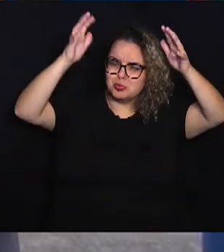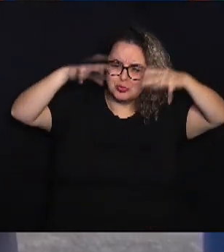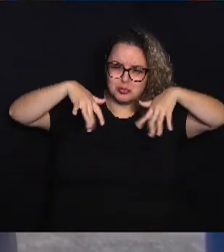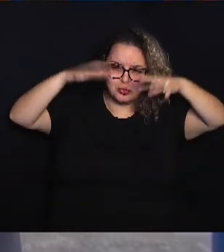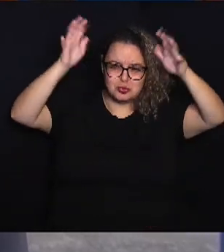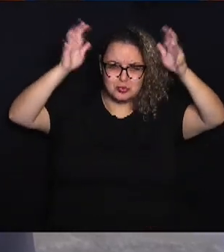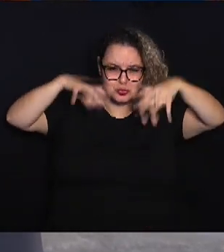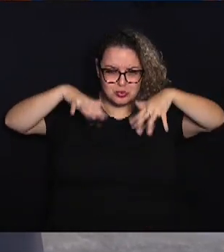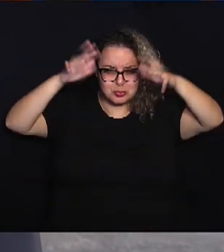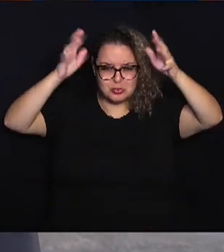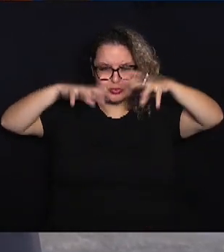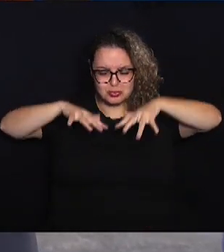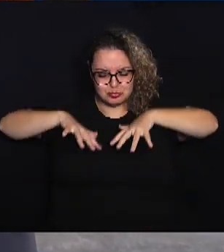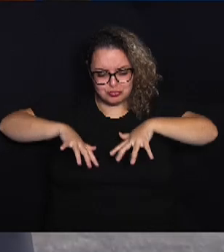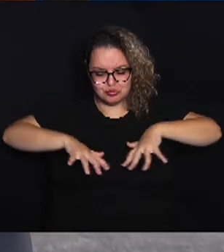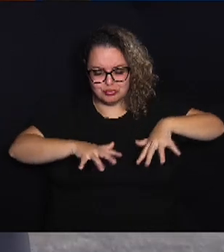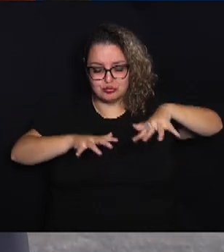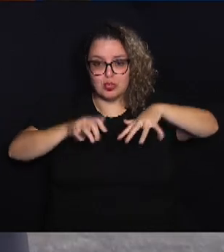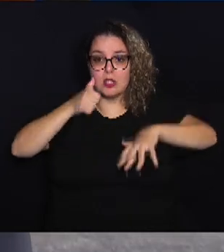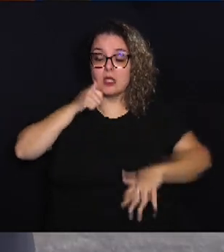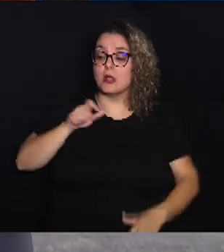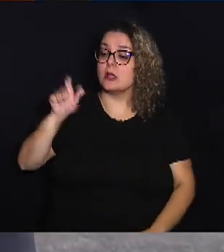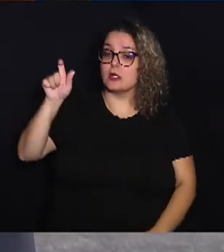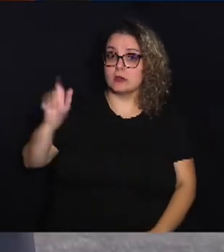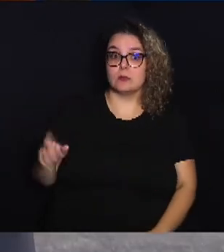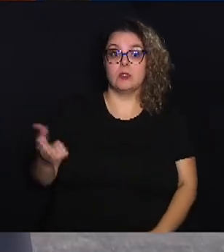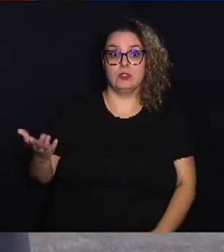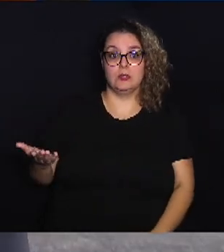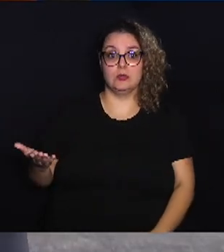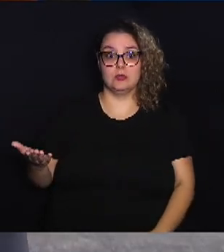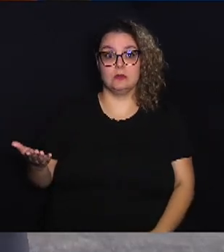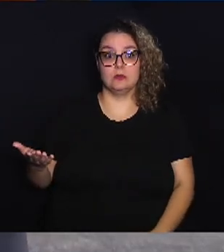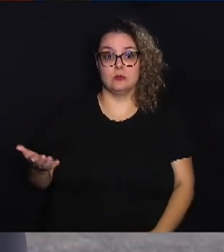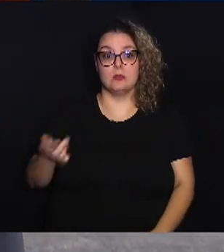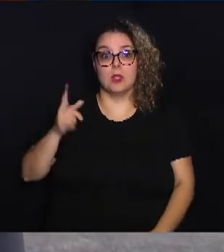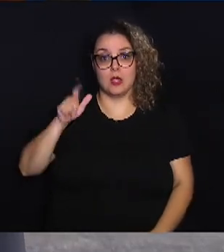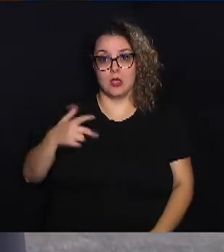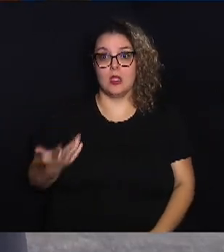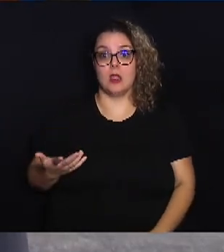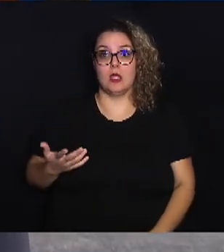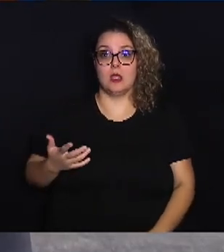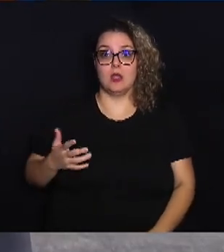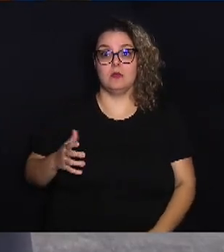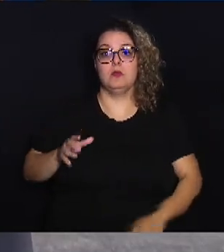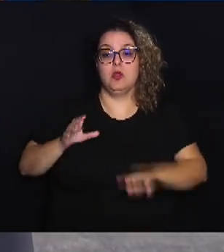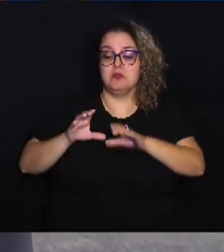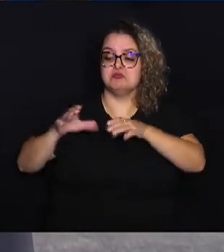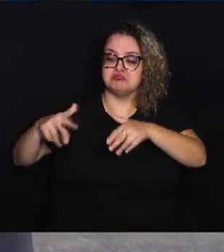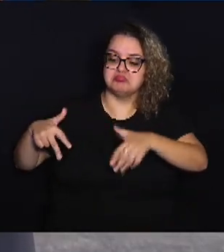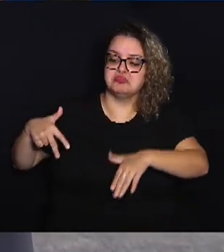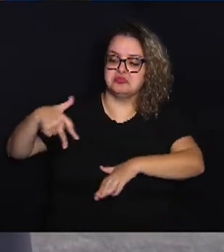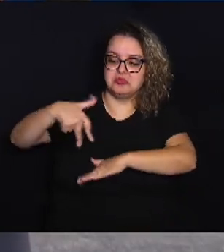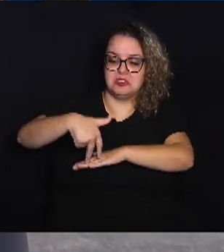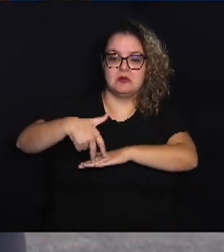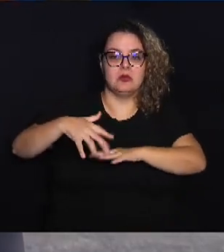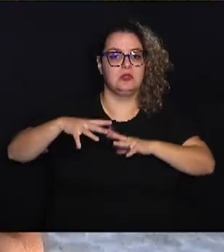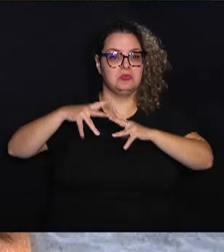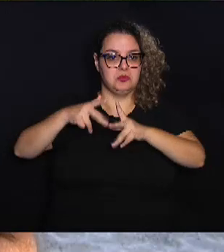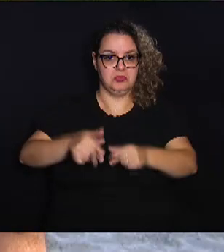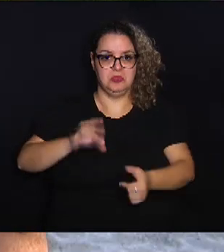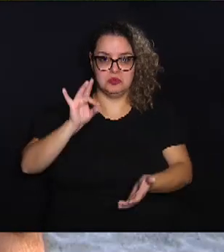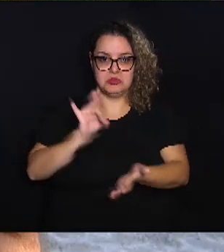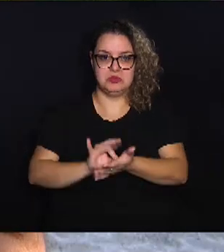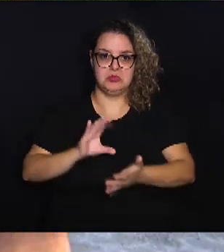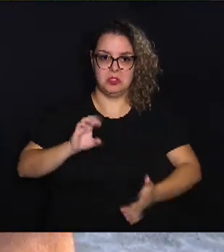muitas inundações, essa mulher era uma comunitária no sentido pleno da palavra.